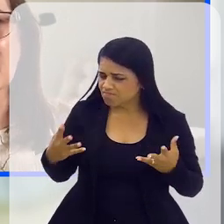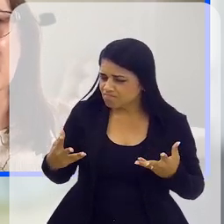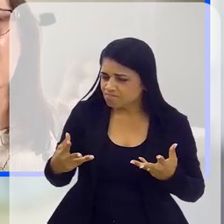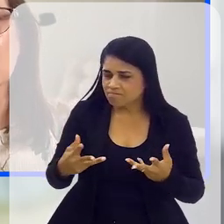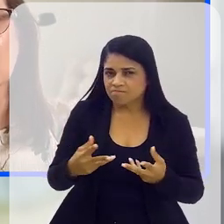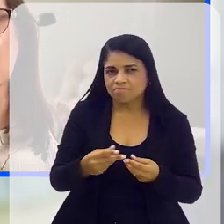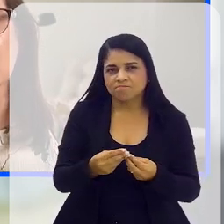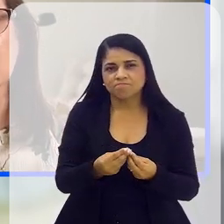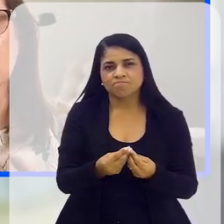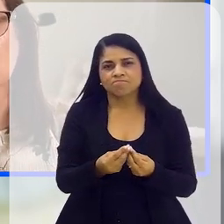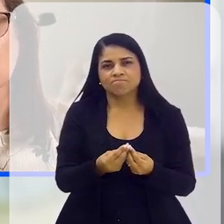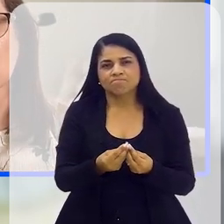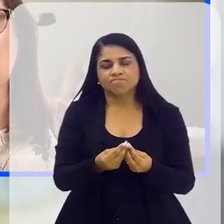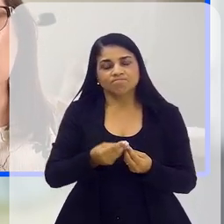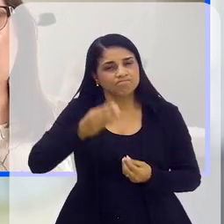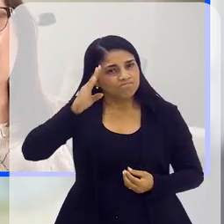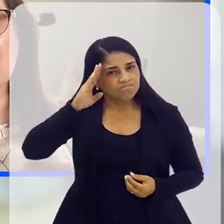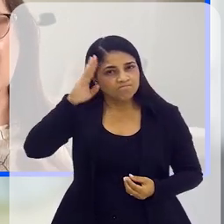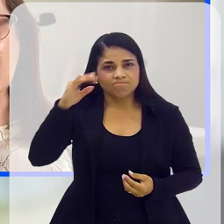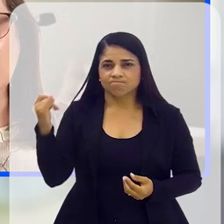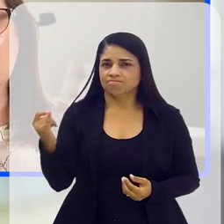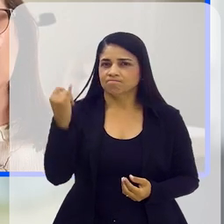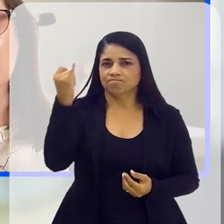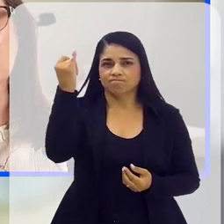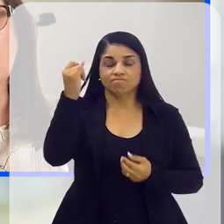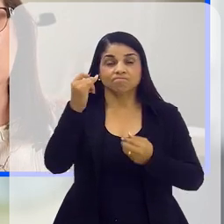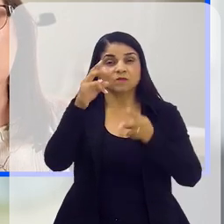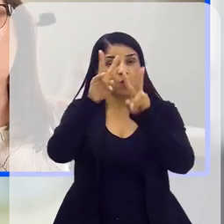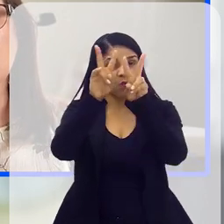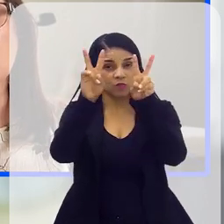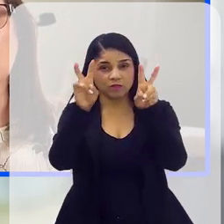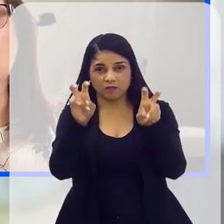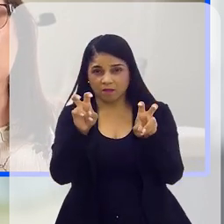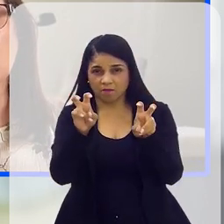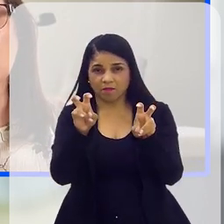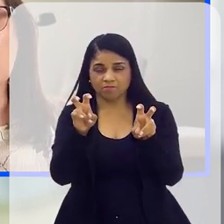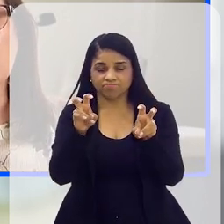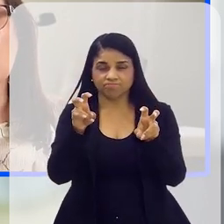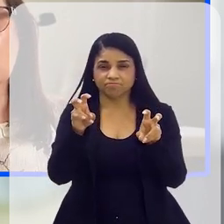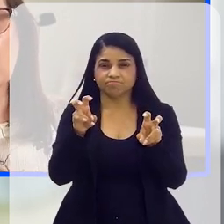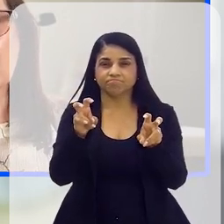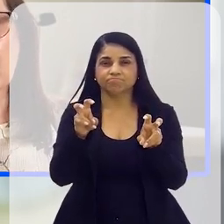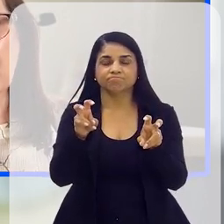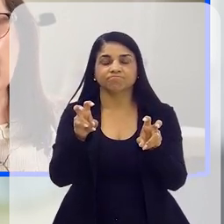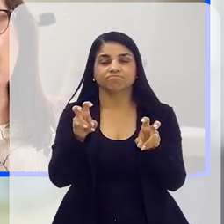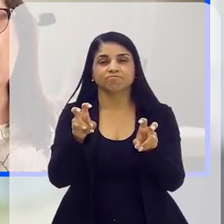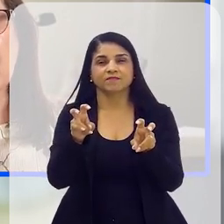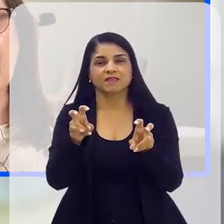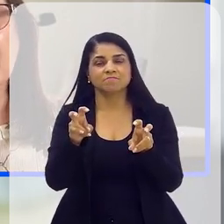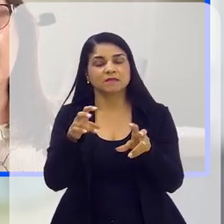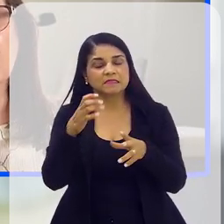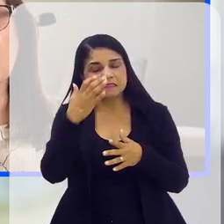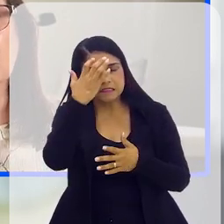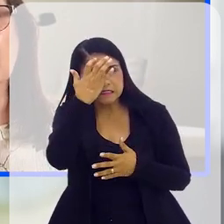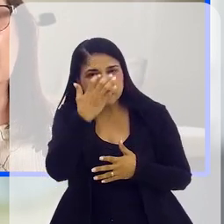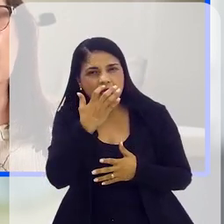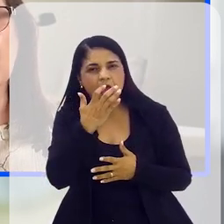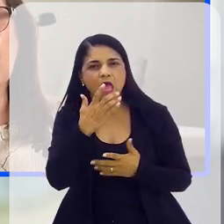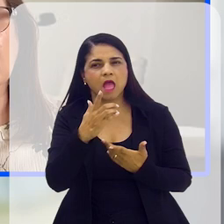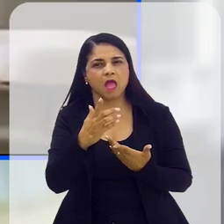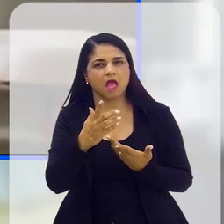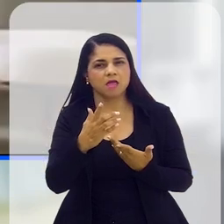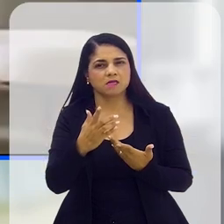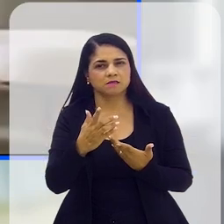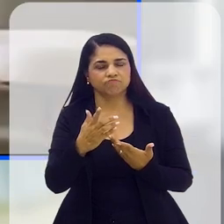de fazer com que esse assunto seja trazido realmente à tona de maneira mais séria, de maneira